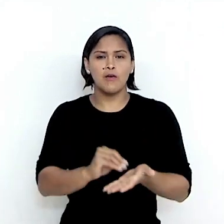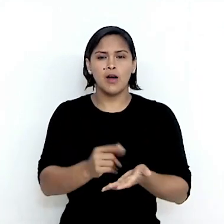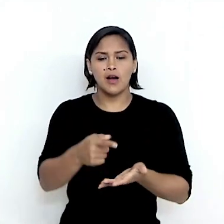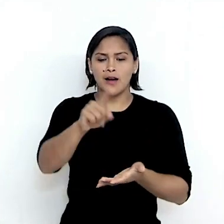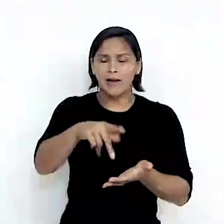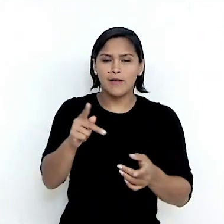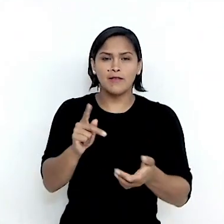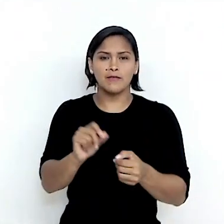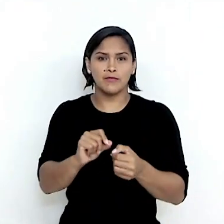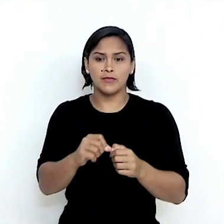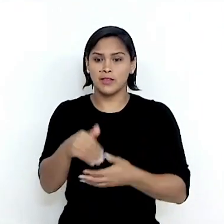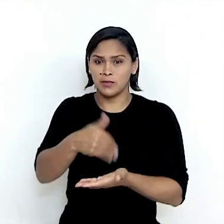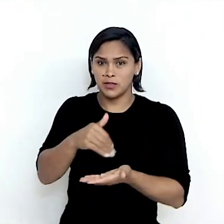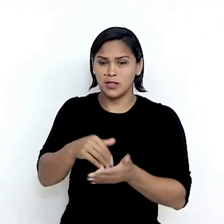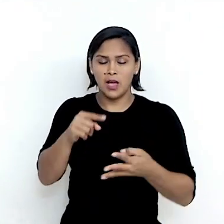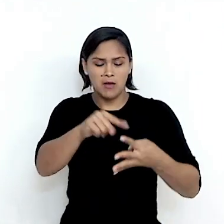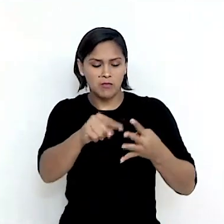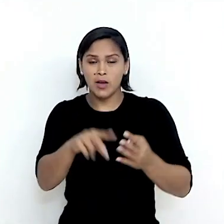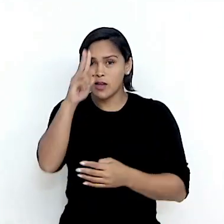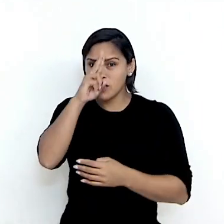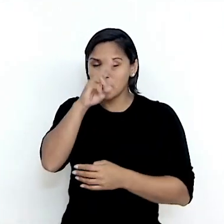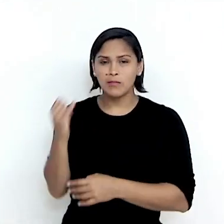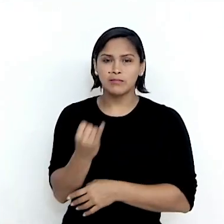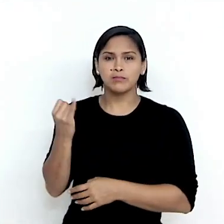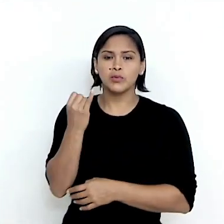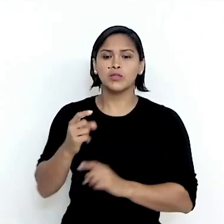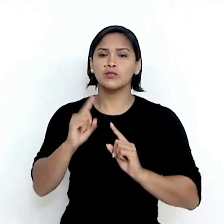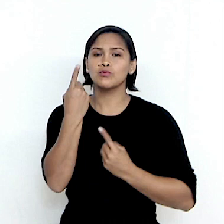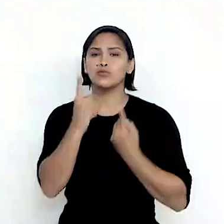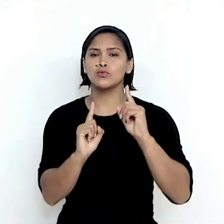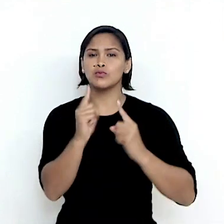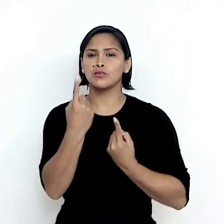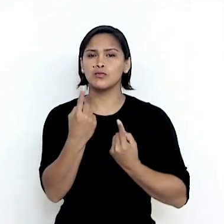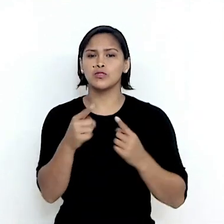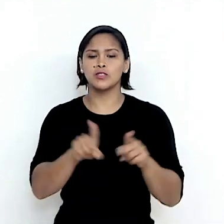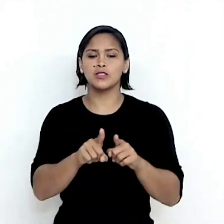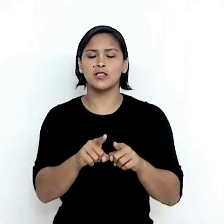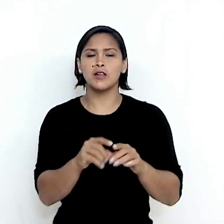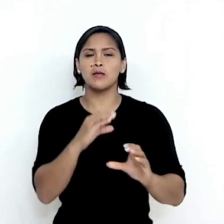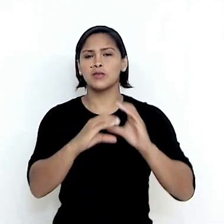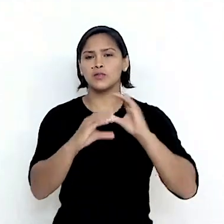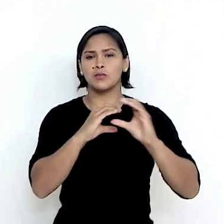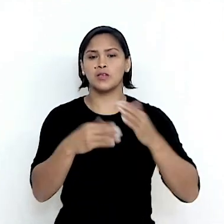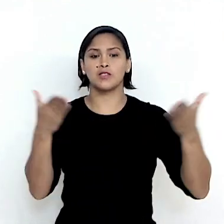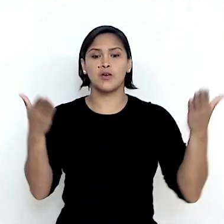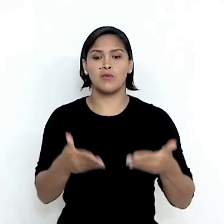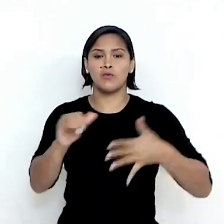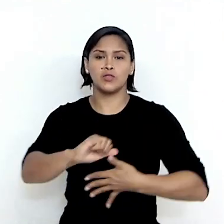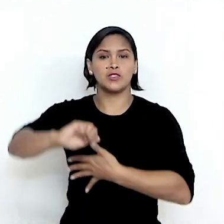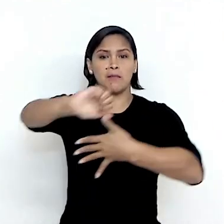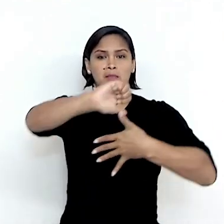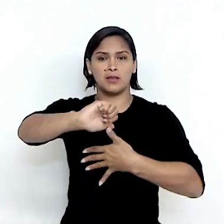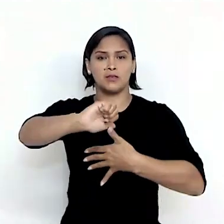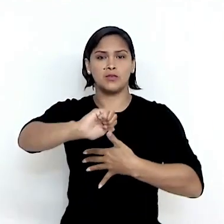secretário e pontuar, salientar a importância do Chile para as telecomunicações hoje da América